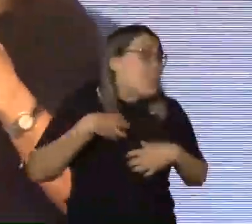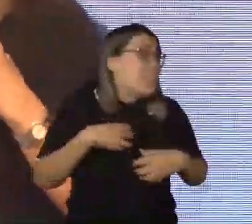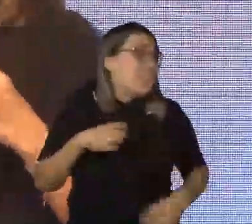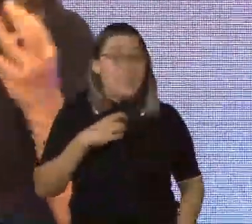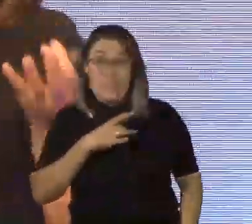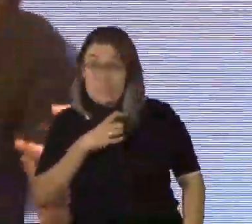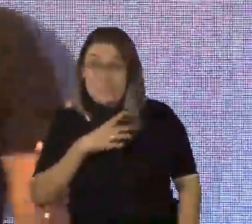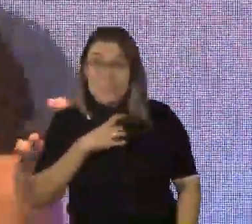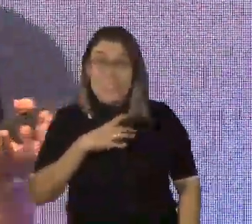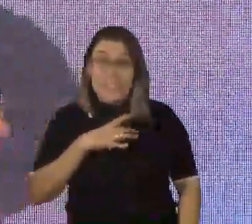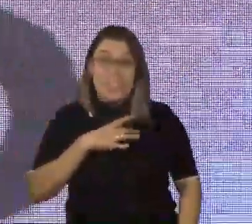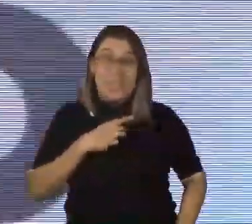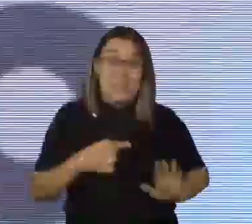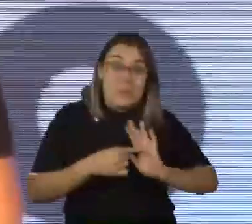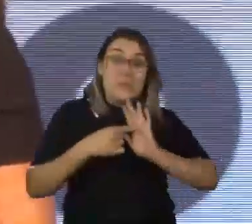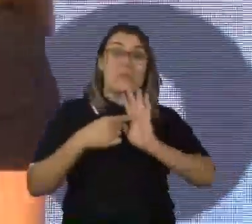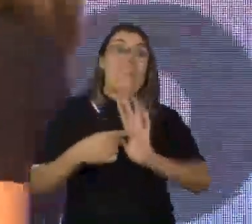com medo, porque eu vou me expor.